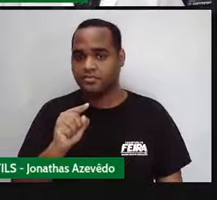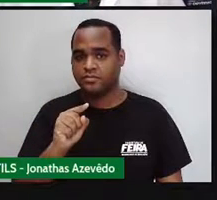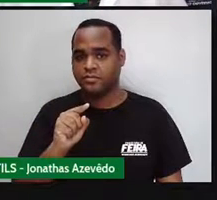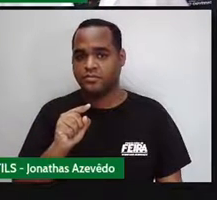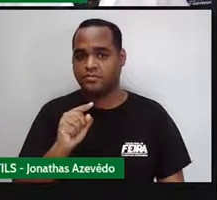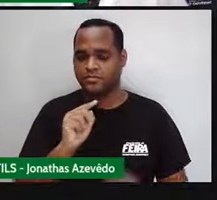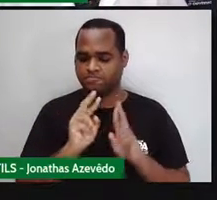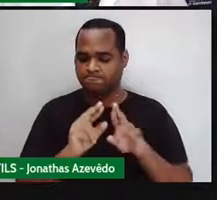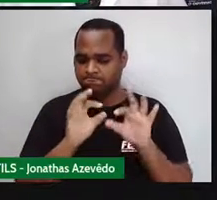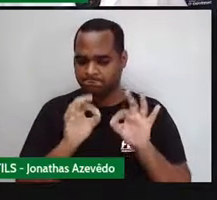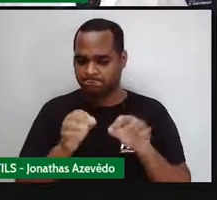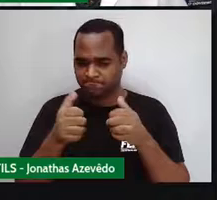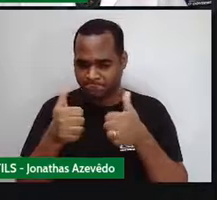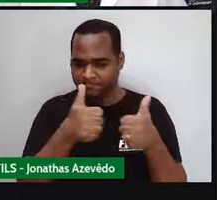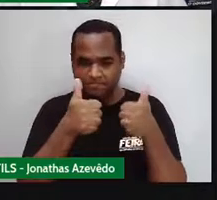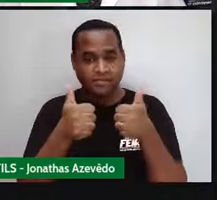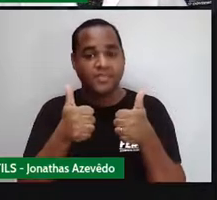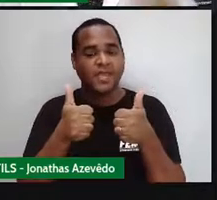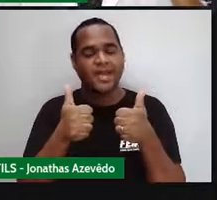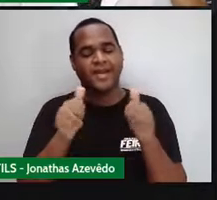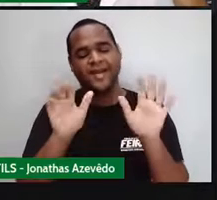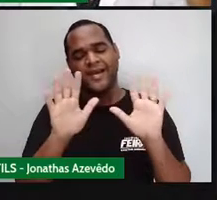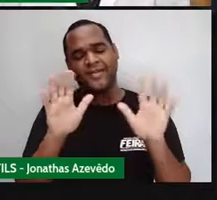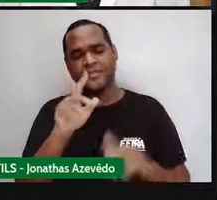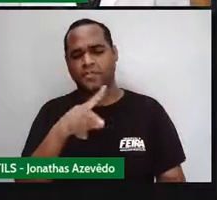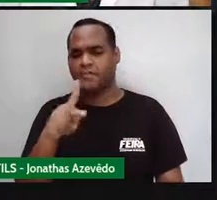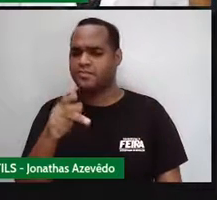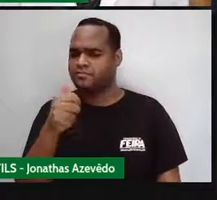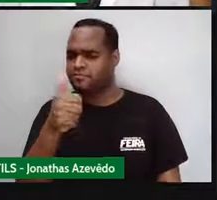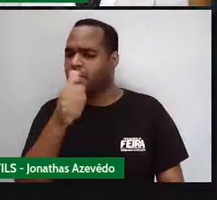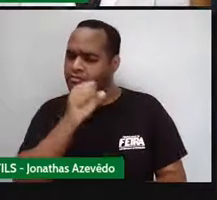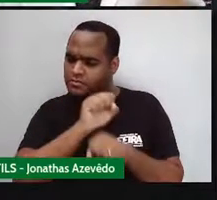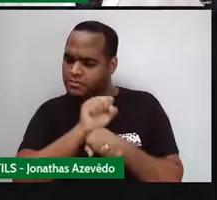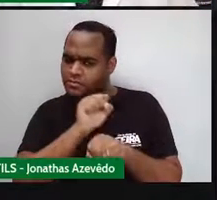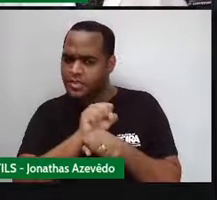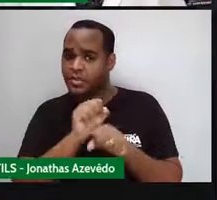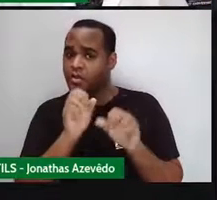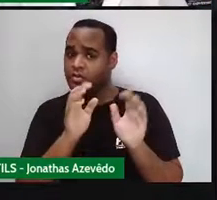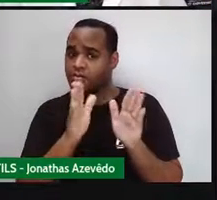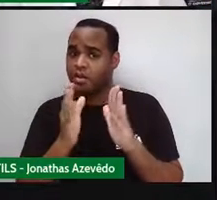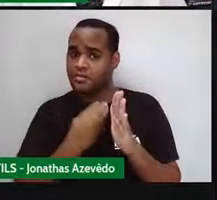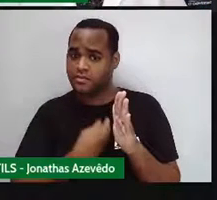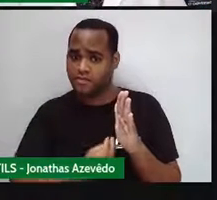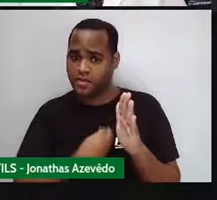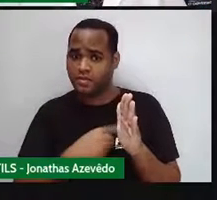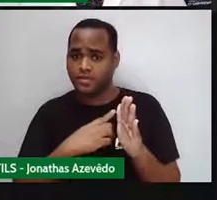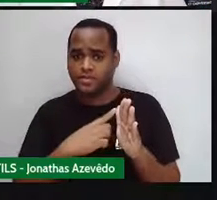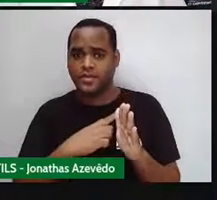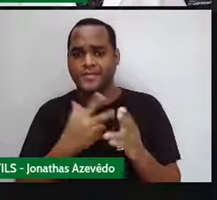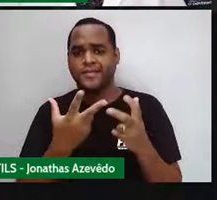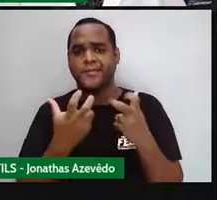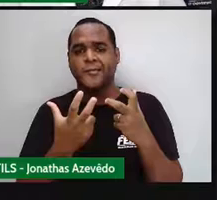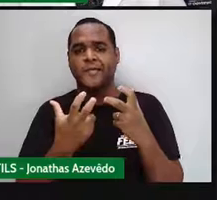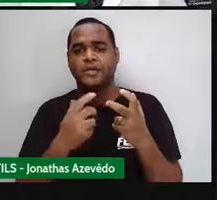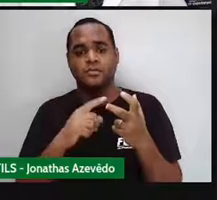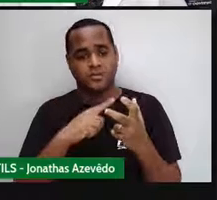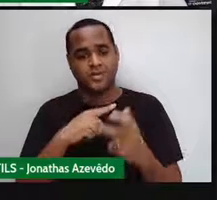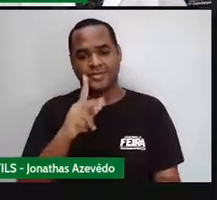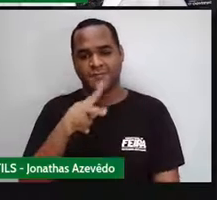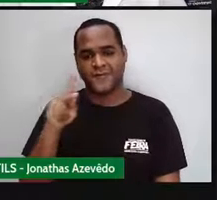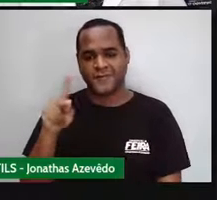Belezinha. Ah, professor. Então, peraí. Já vi ali, ó. Eu já estou vendo ali, professor,